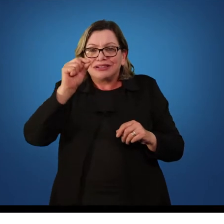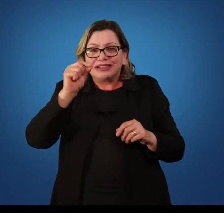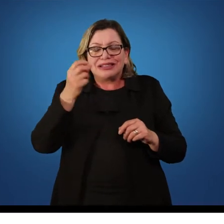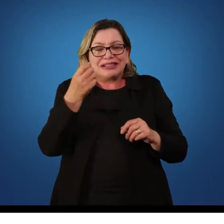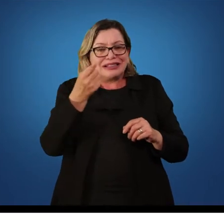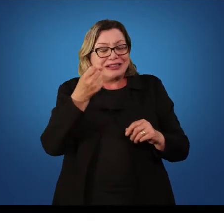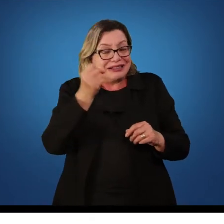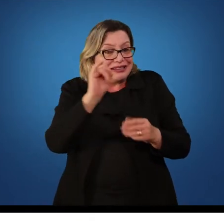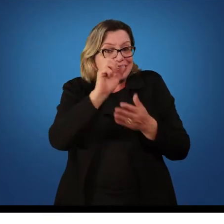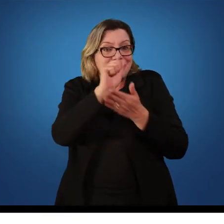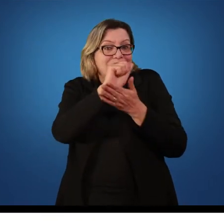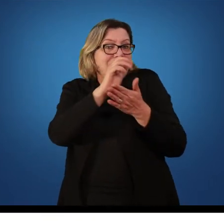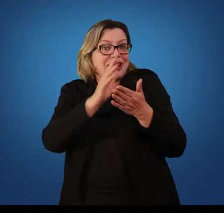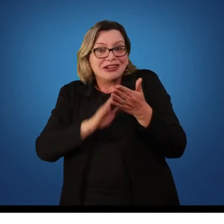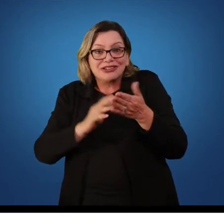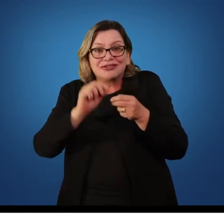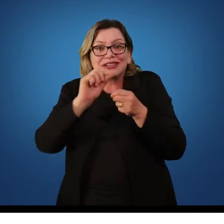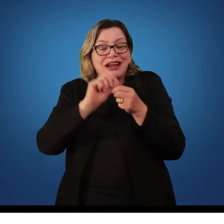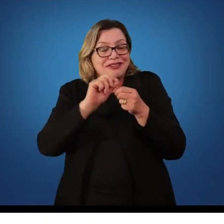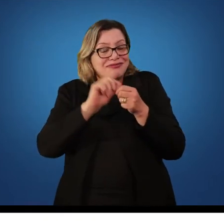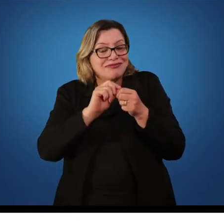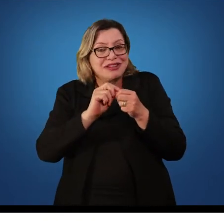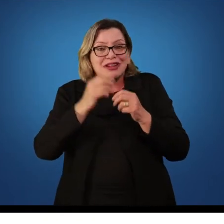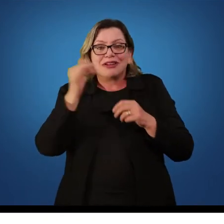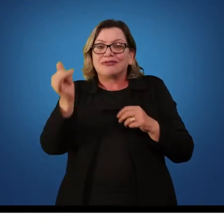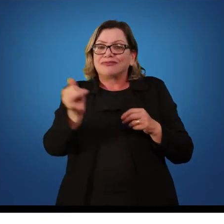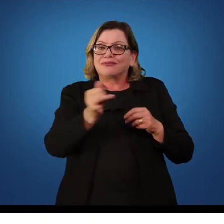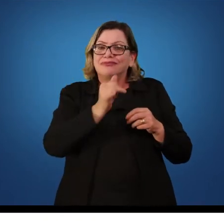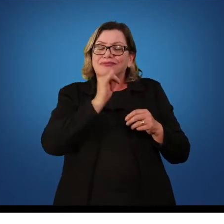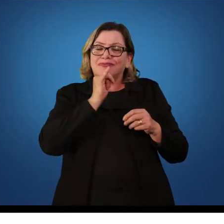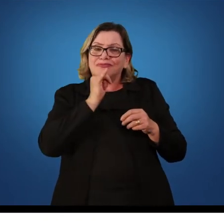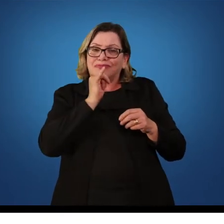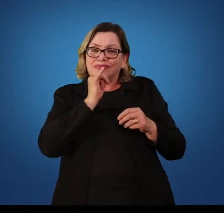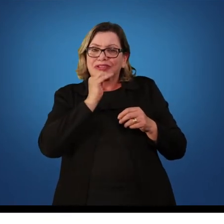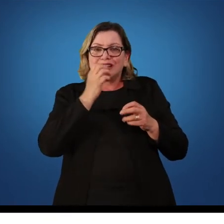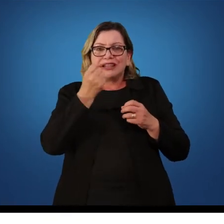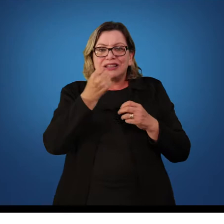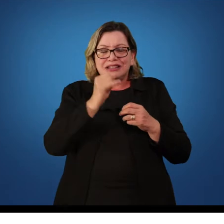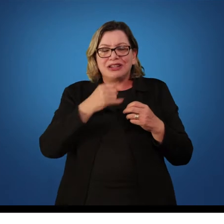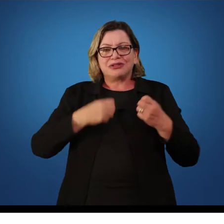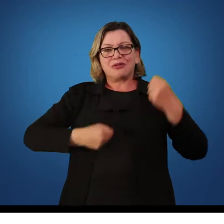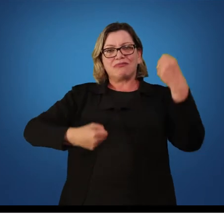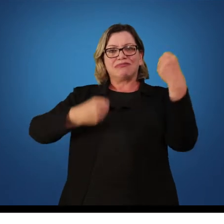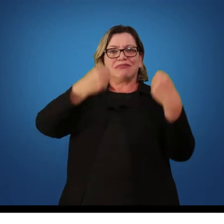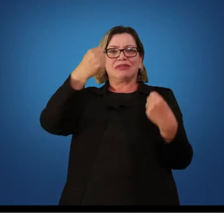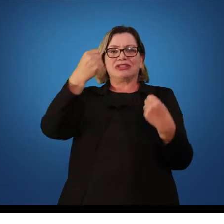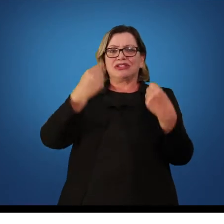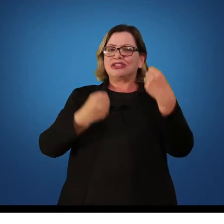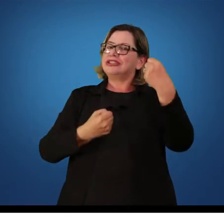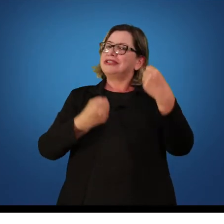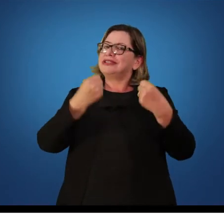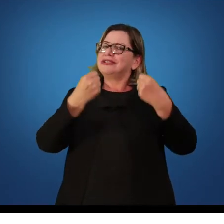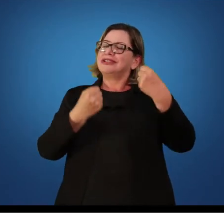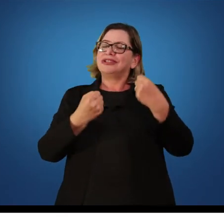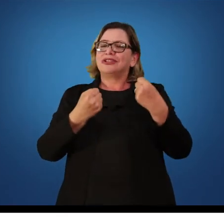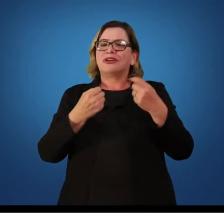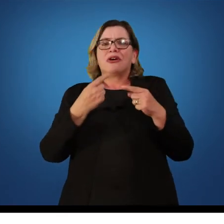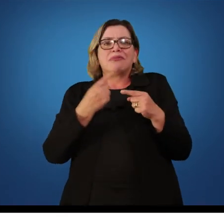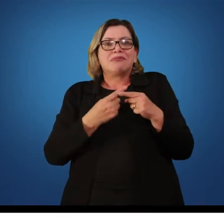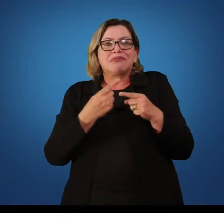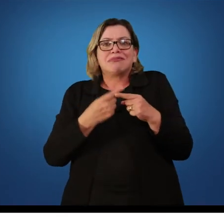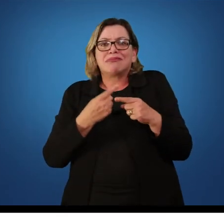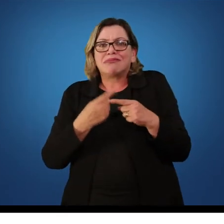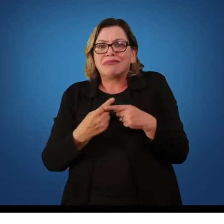realizando tarefas complexas, como, por exemplo, o ato de dirigir. Por que que não é